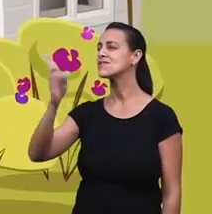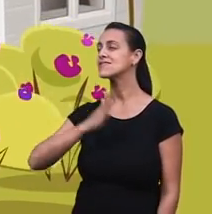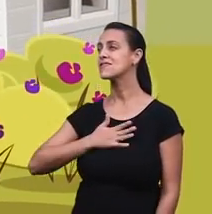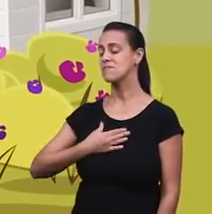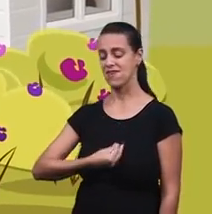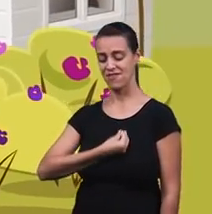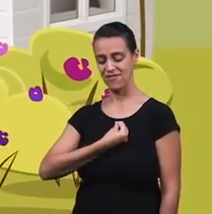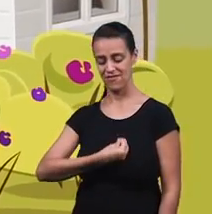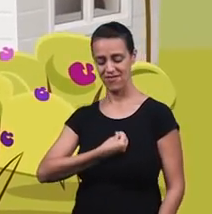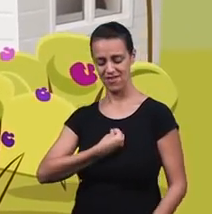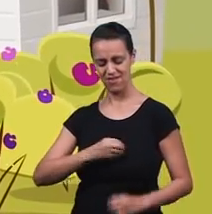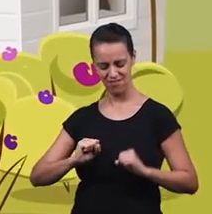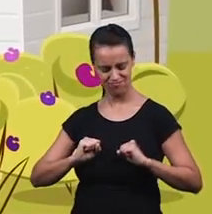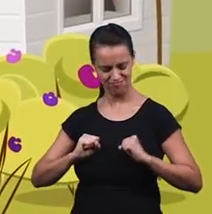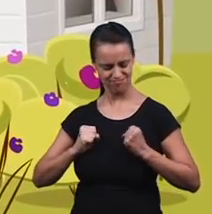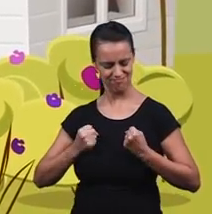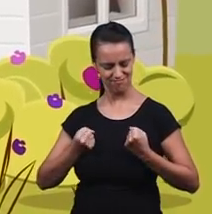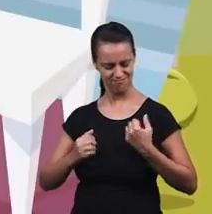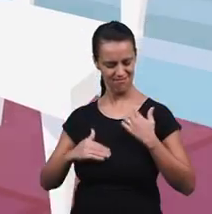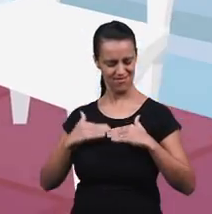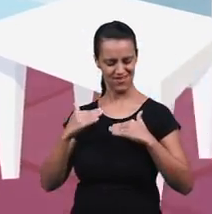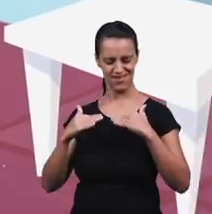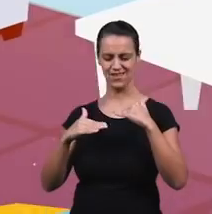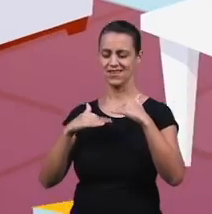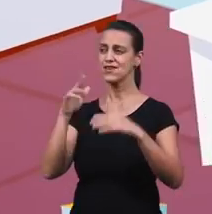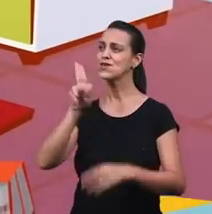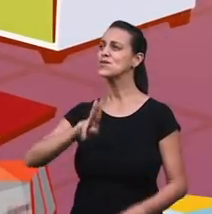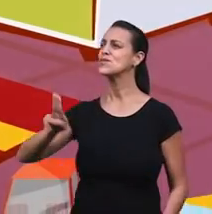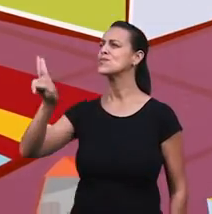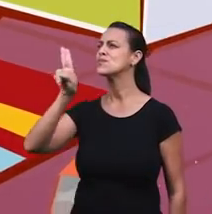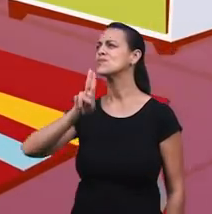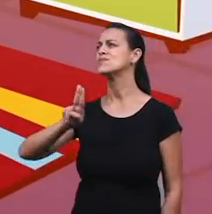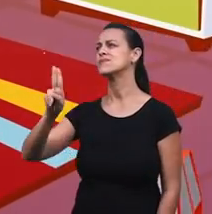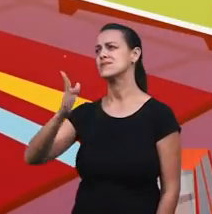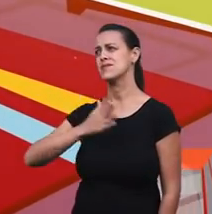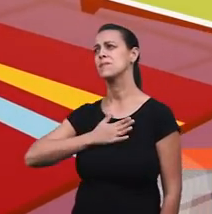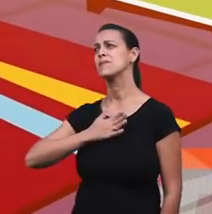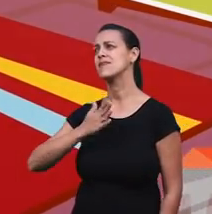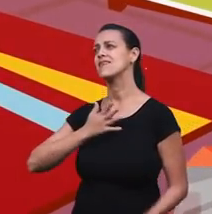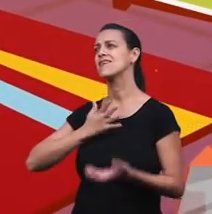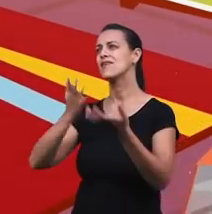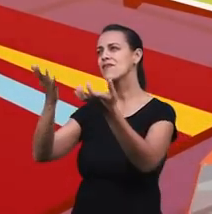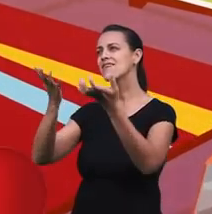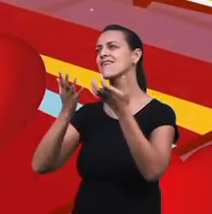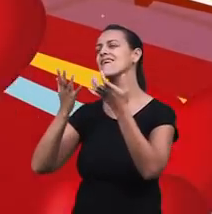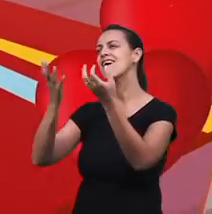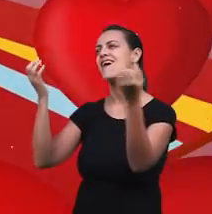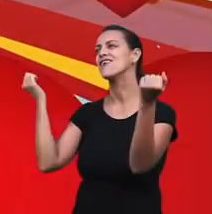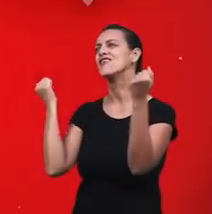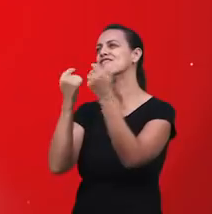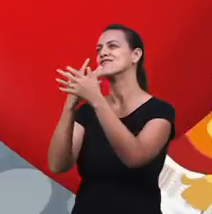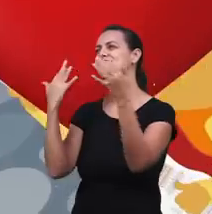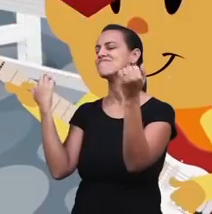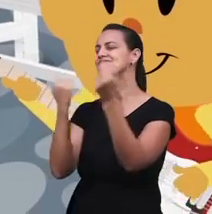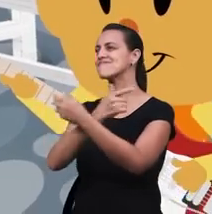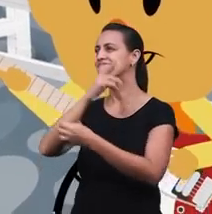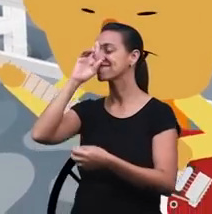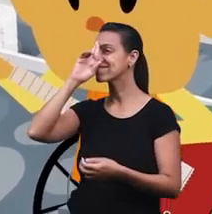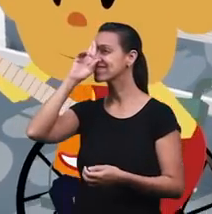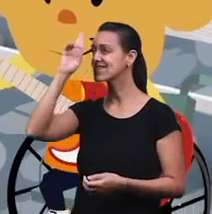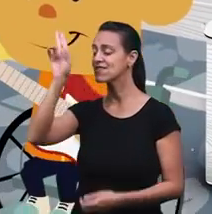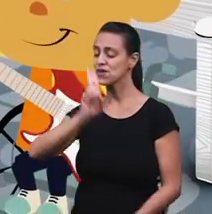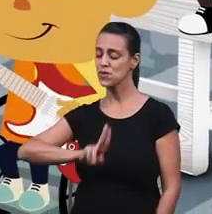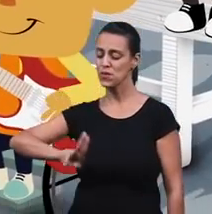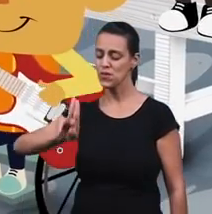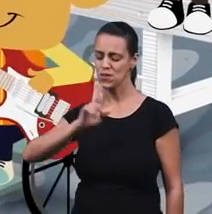pra minha casa identificar Usa-me, Senhor, quero a Te glorificar Usa